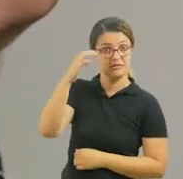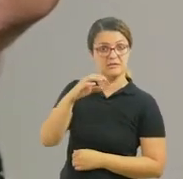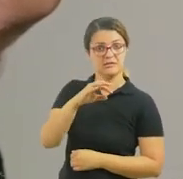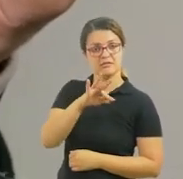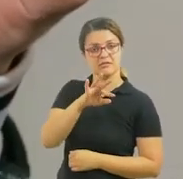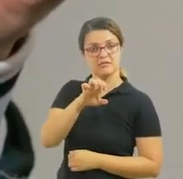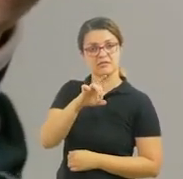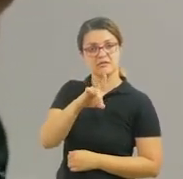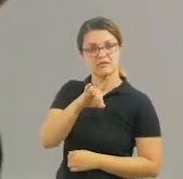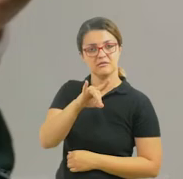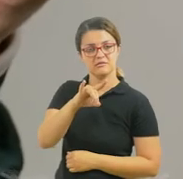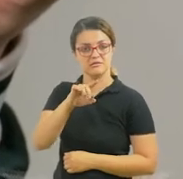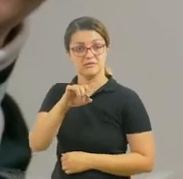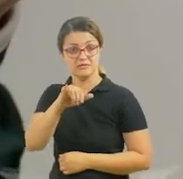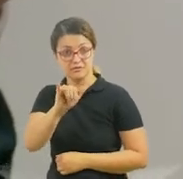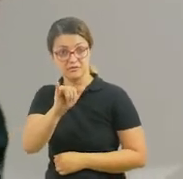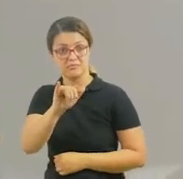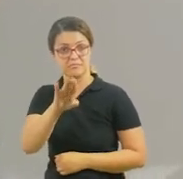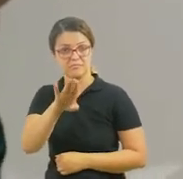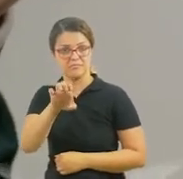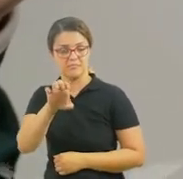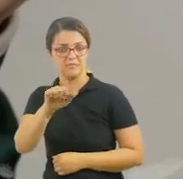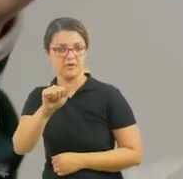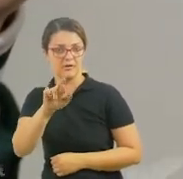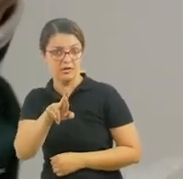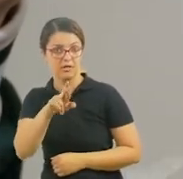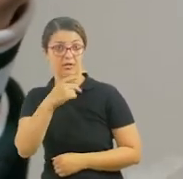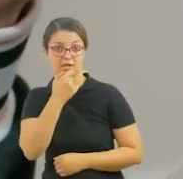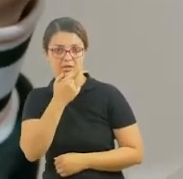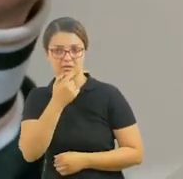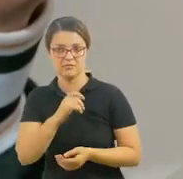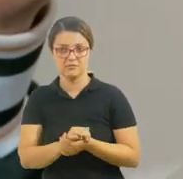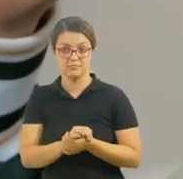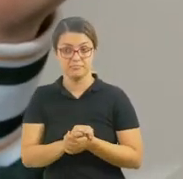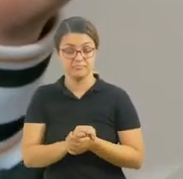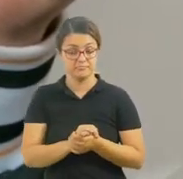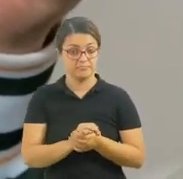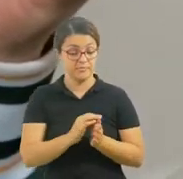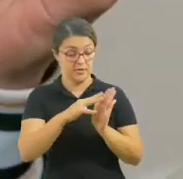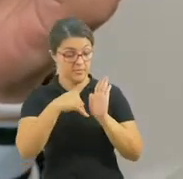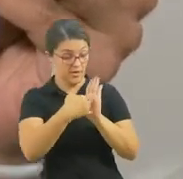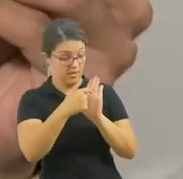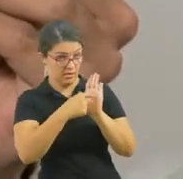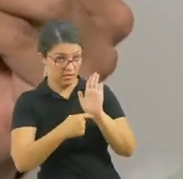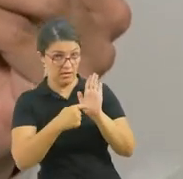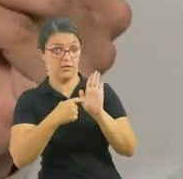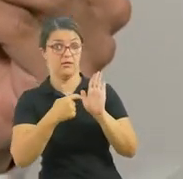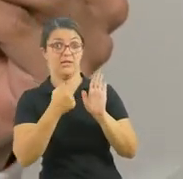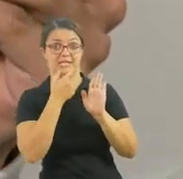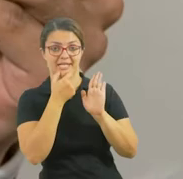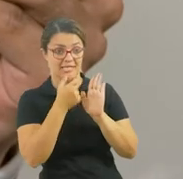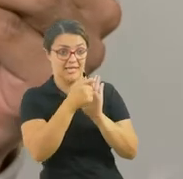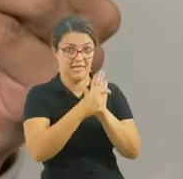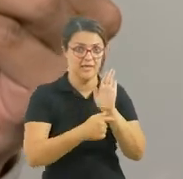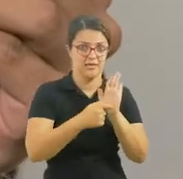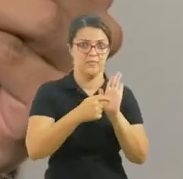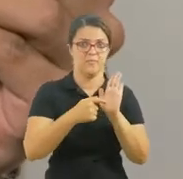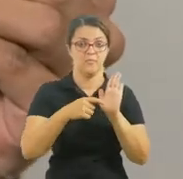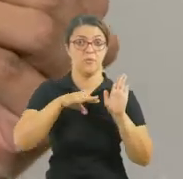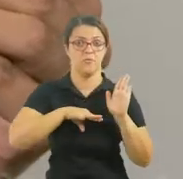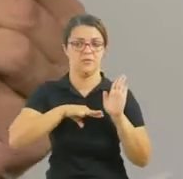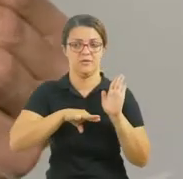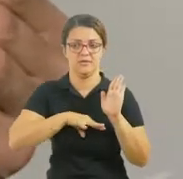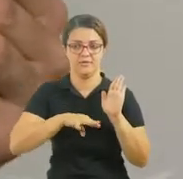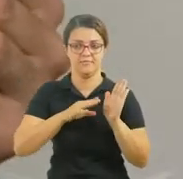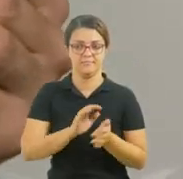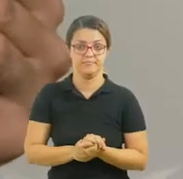teddy bear. Aqui nessa tabelinha logo abaixo, vocês têm tanto as palavras em inglês quanto as de português.